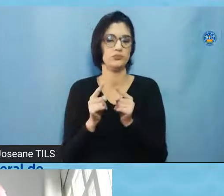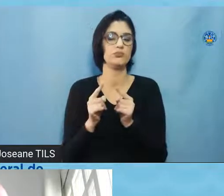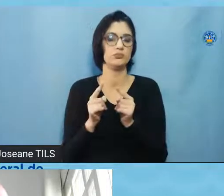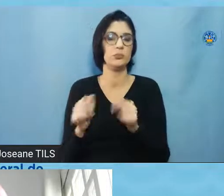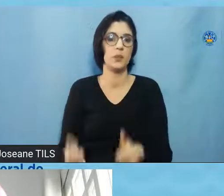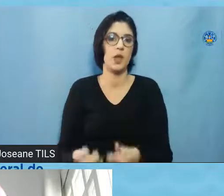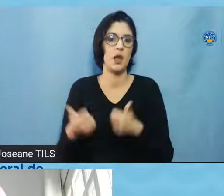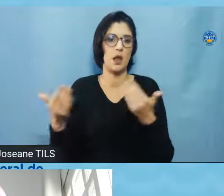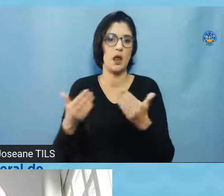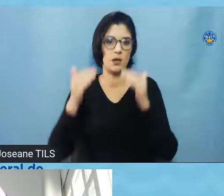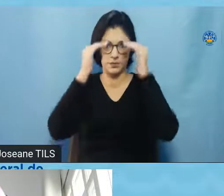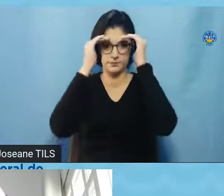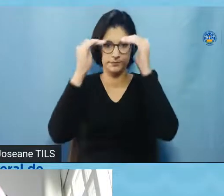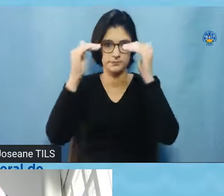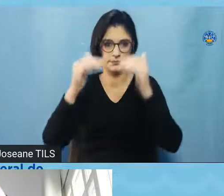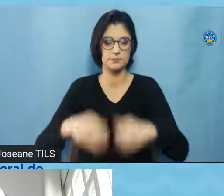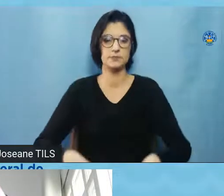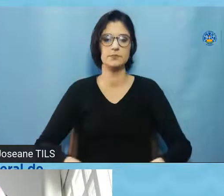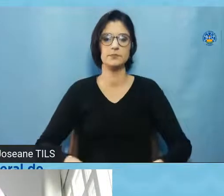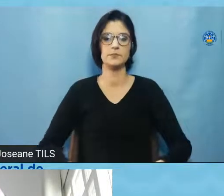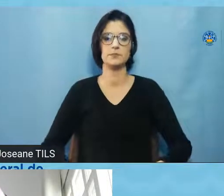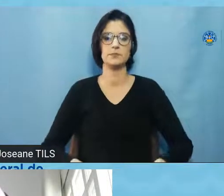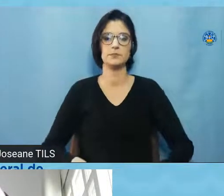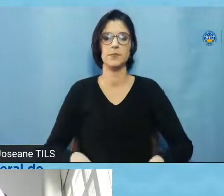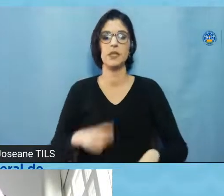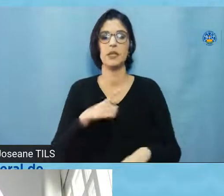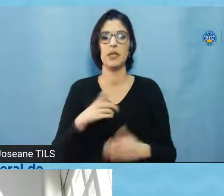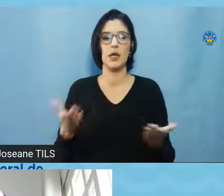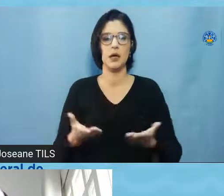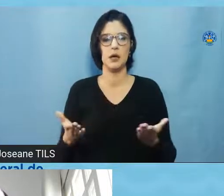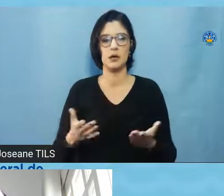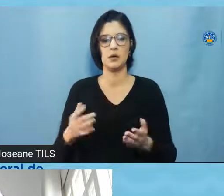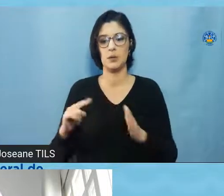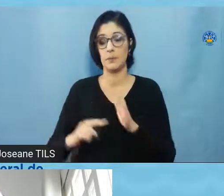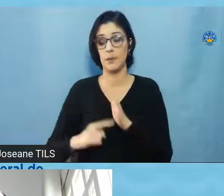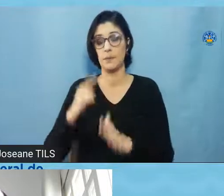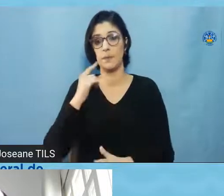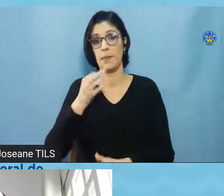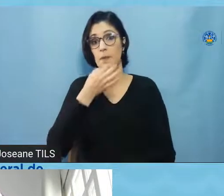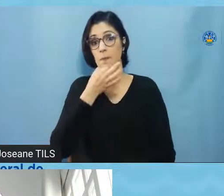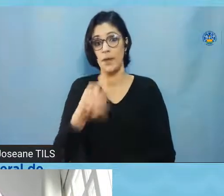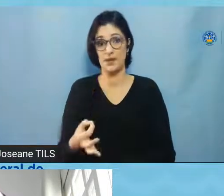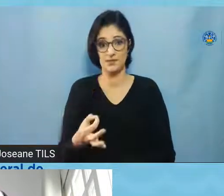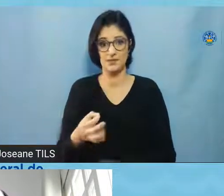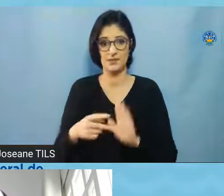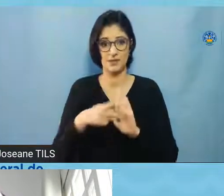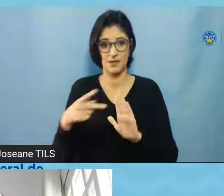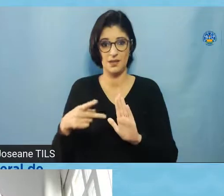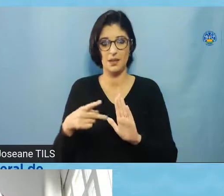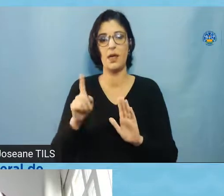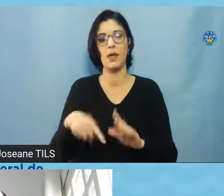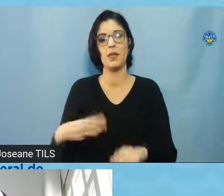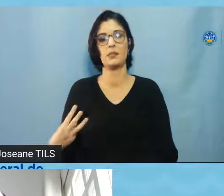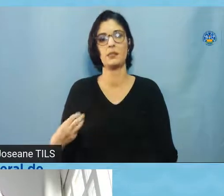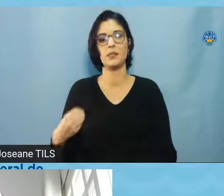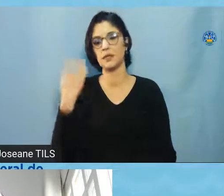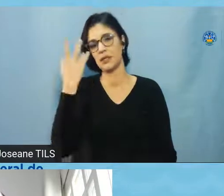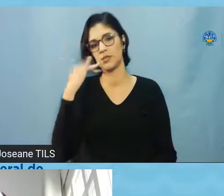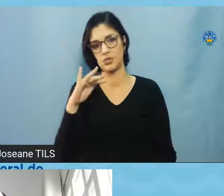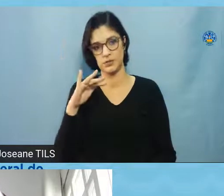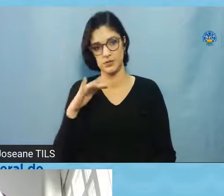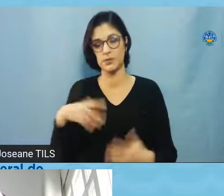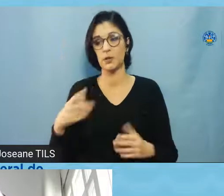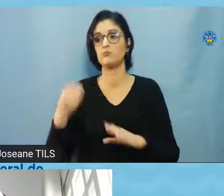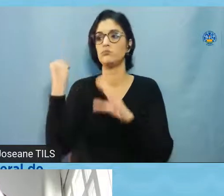cumpridos, tá? Então, hoje, a gente tem, o primeiro parecer, ele é, obrigatoriamente, dado em 30 dias, tá? Então, todos